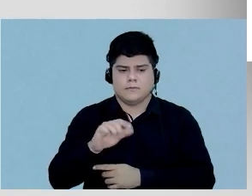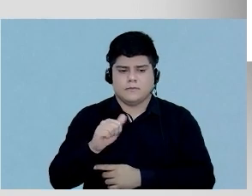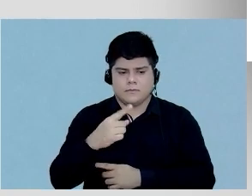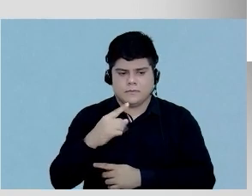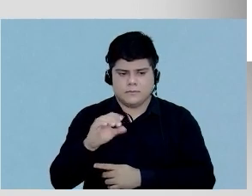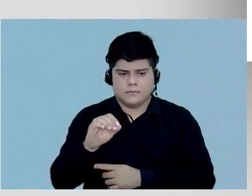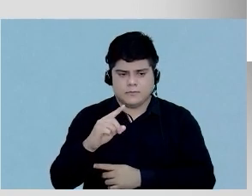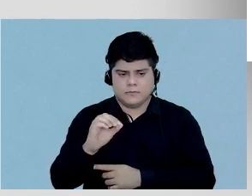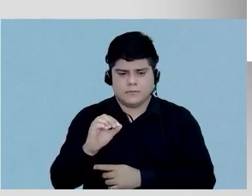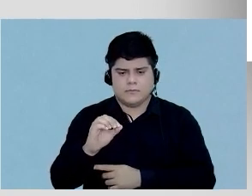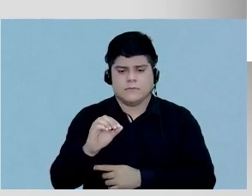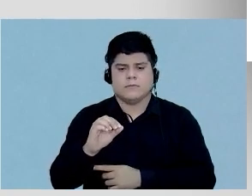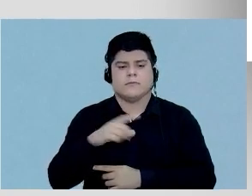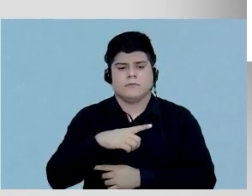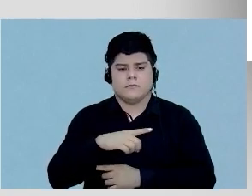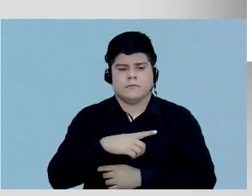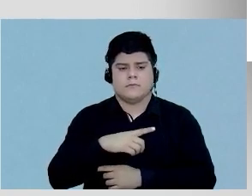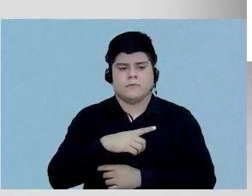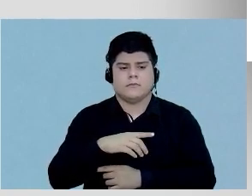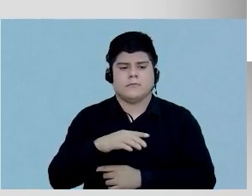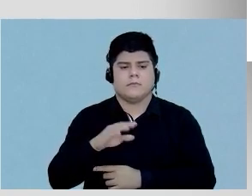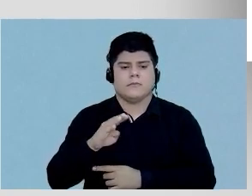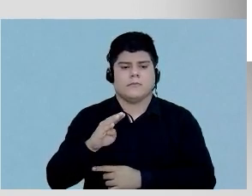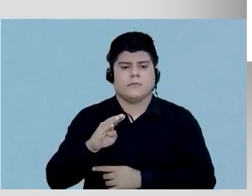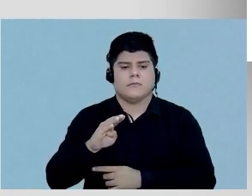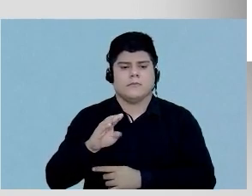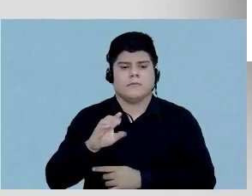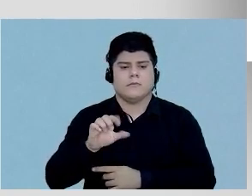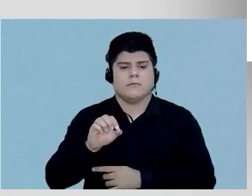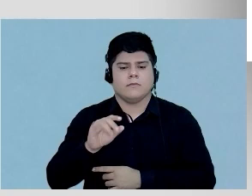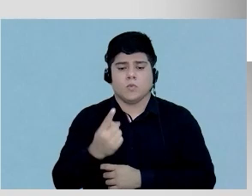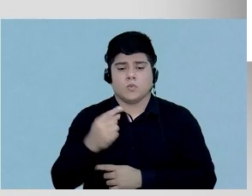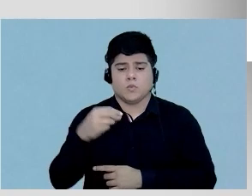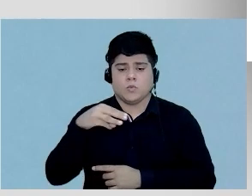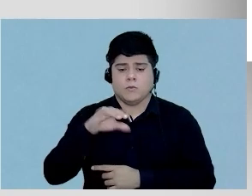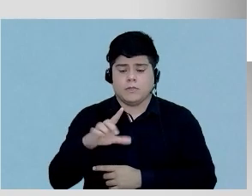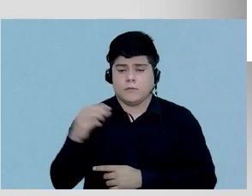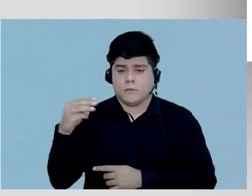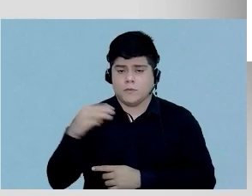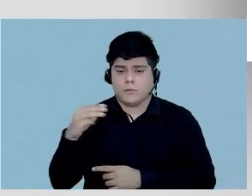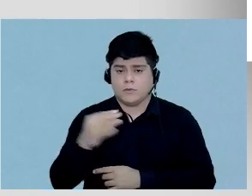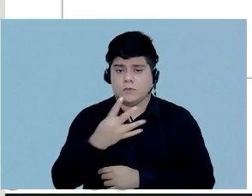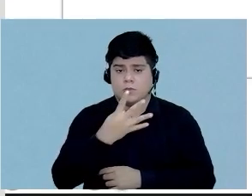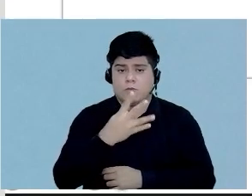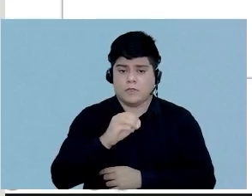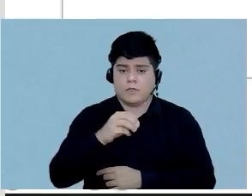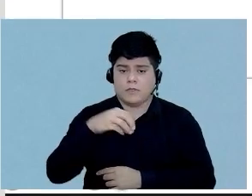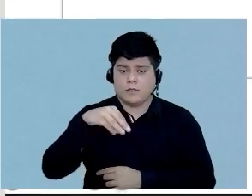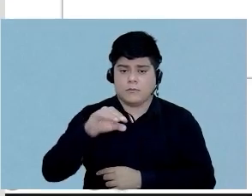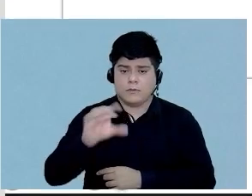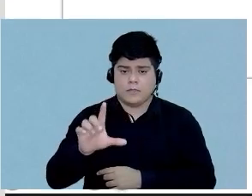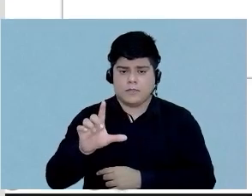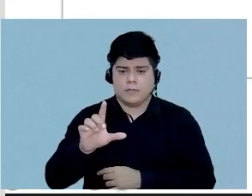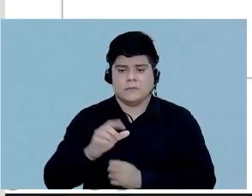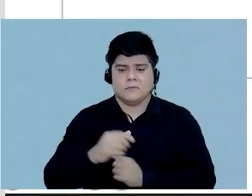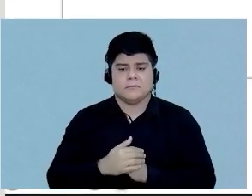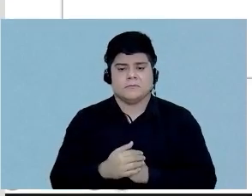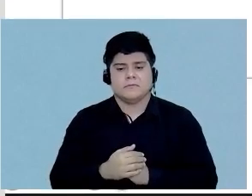essa infusão num bolos de 1 ml por minuto, são 40 ml, né? E